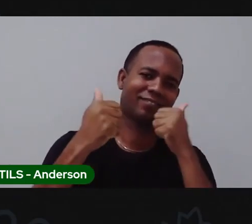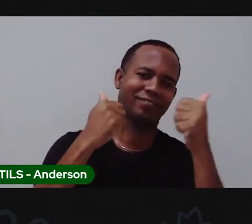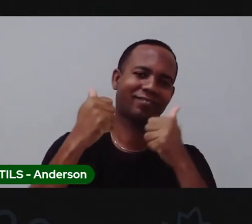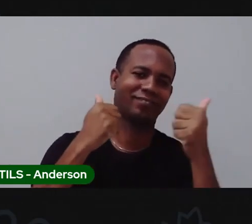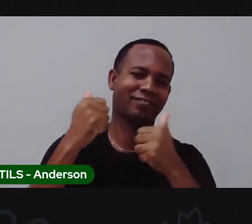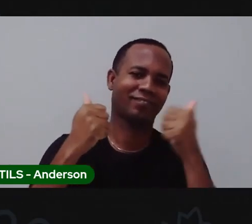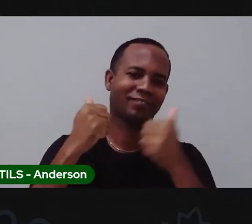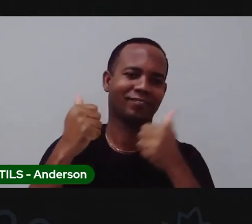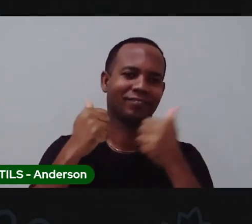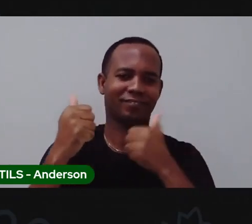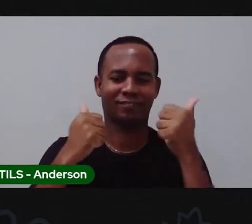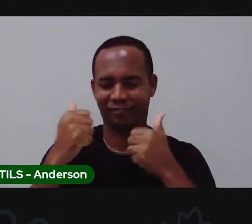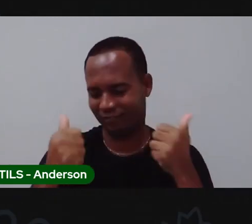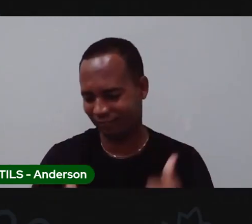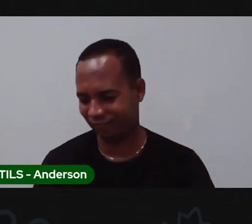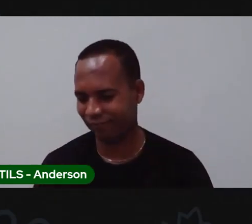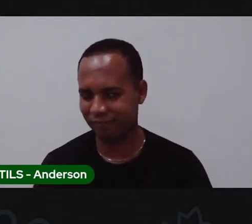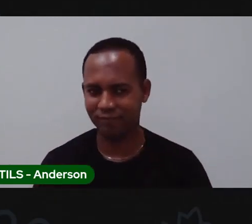paz. Tchau.